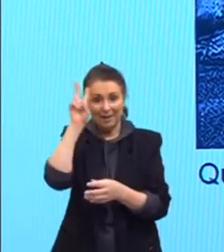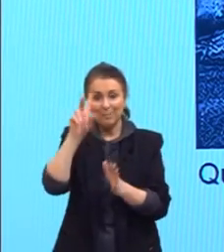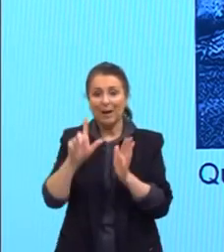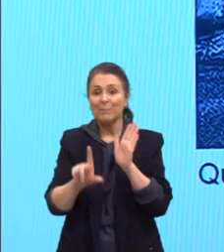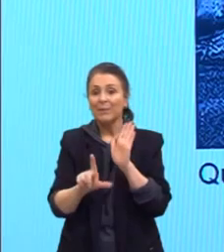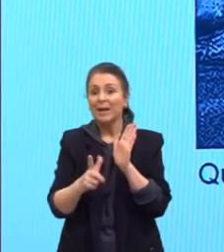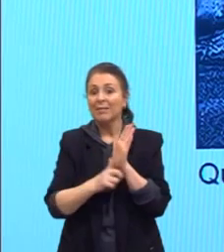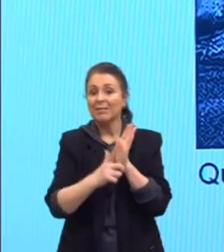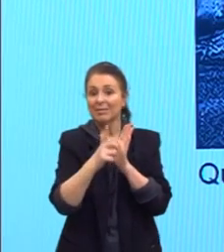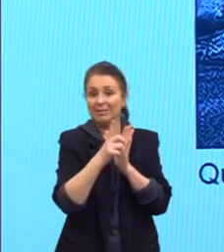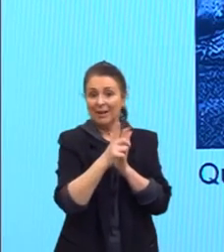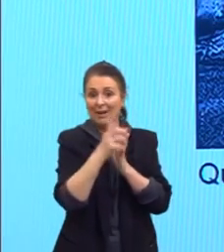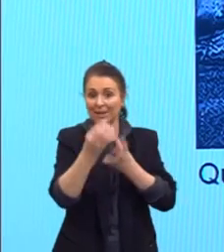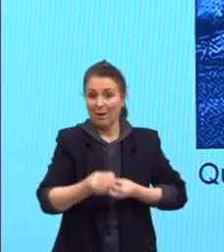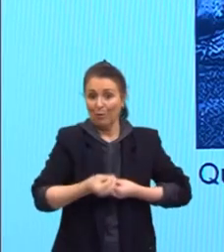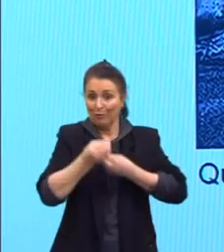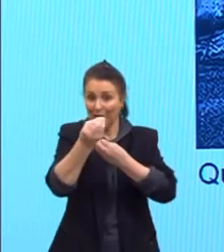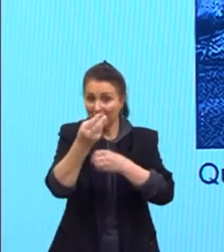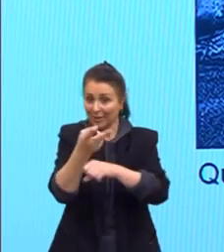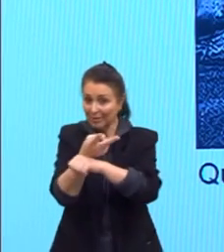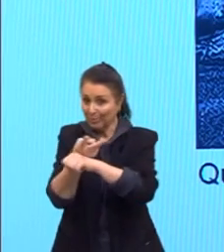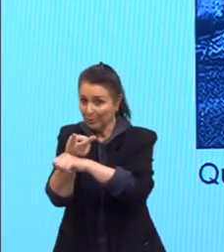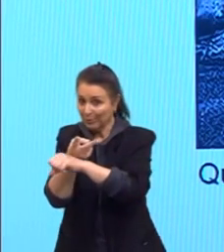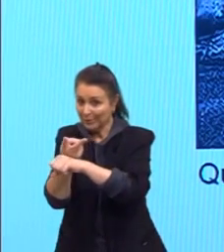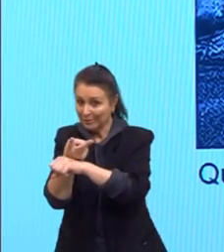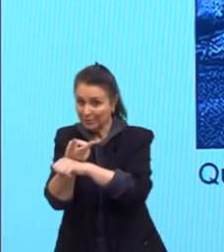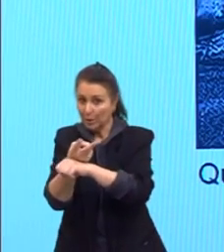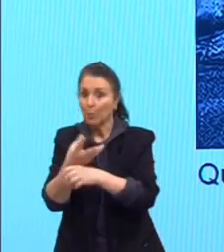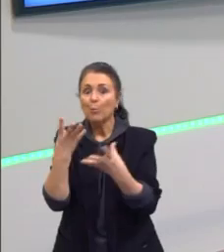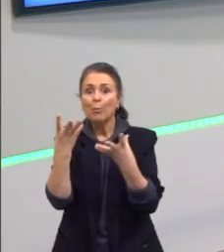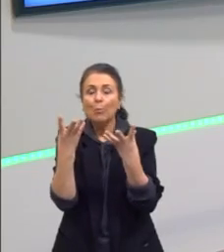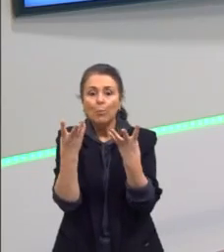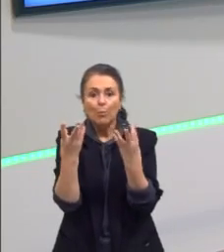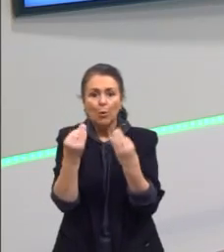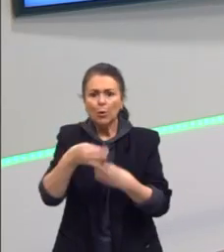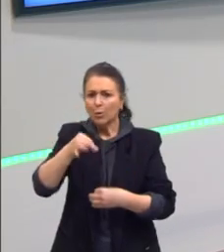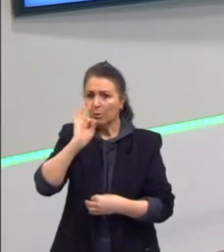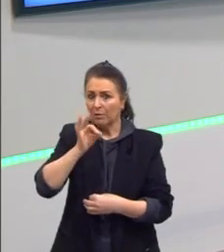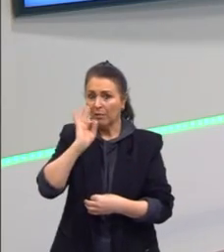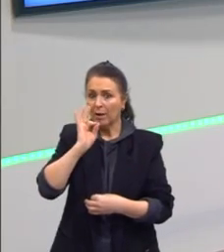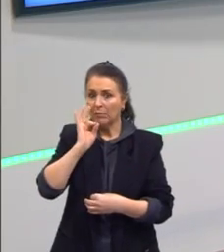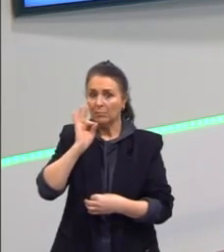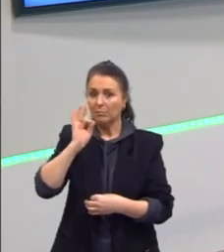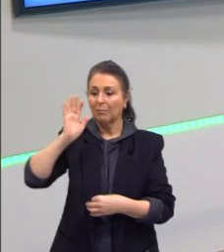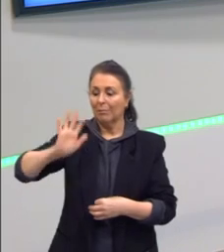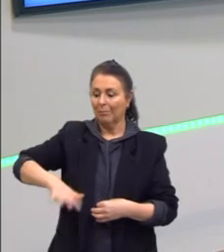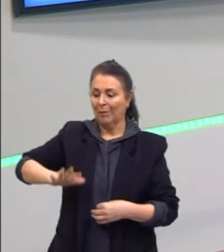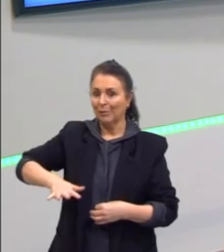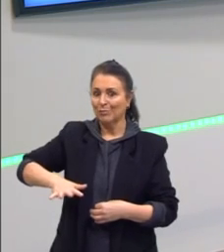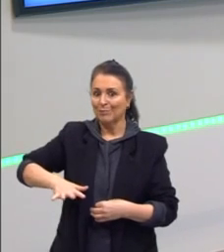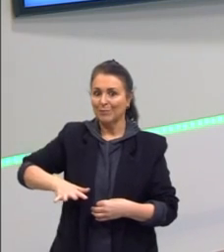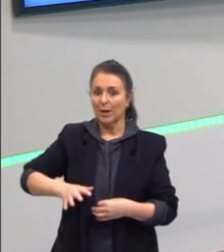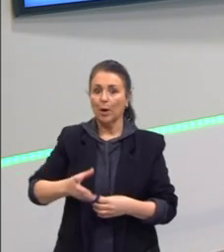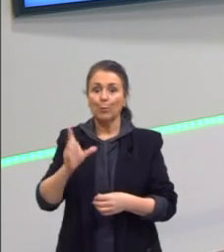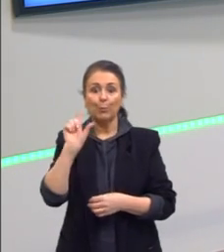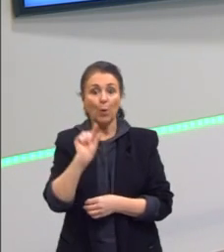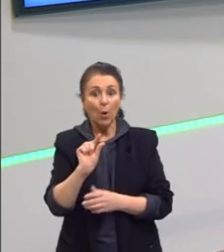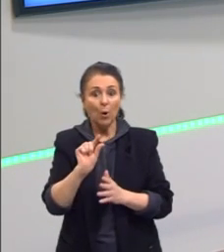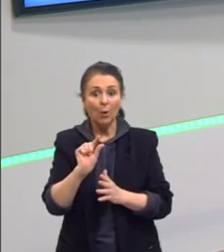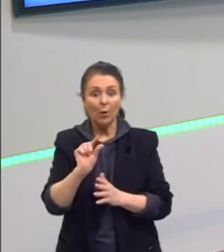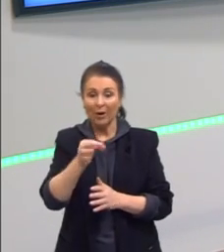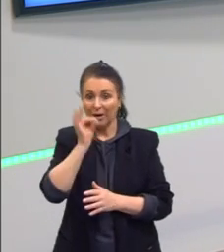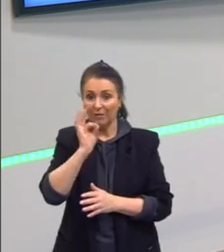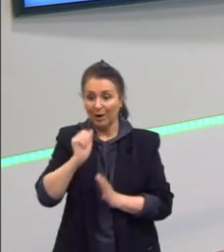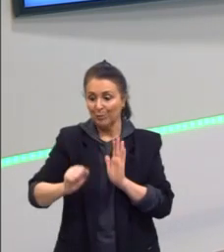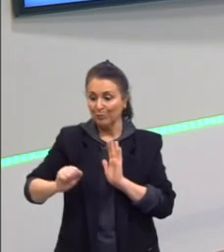procura. Se eu tenho muita oferta, o valor baixa. Se eu tenho pouca oferta, o valor sobe. Então, ele tenta manter o valor